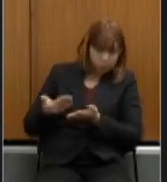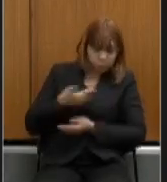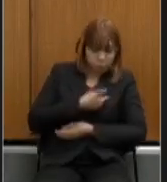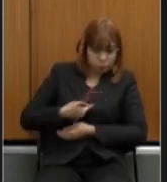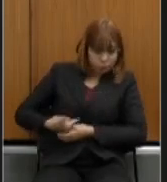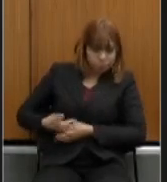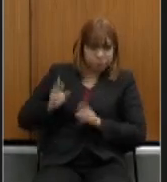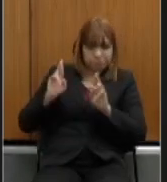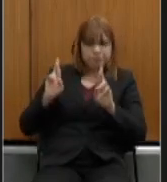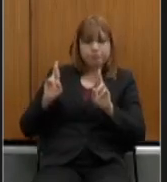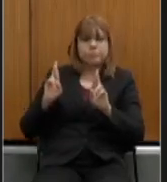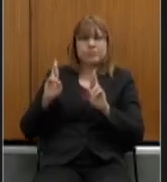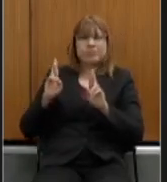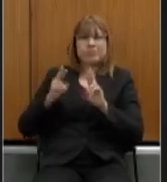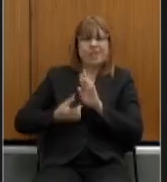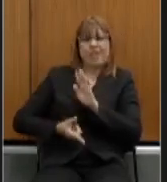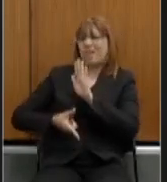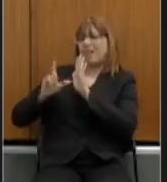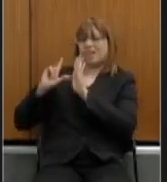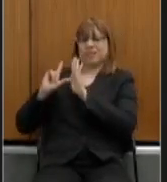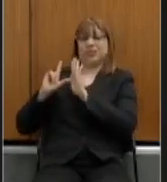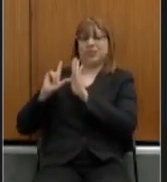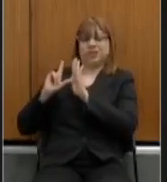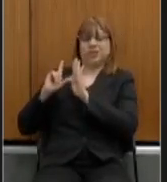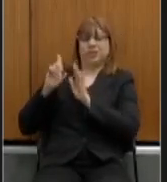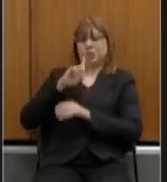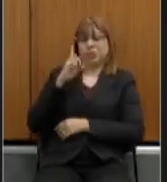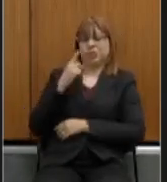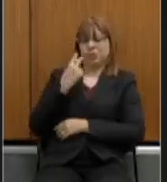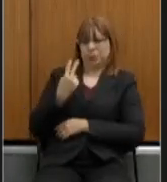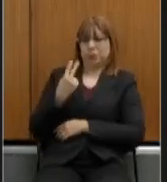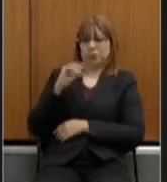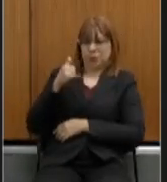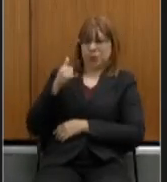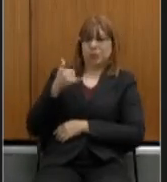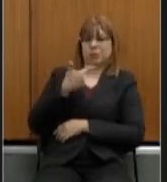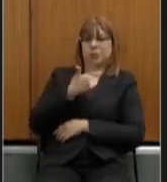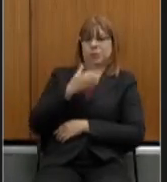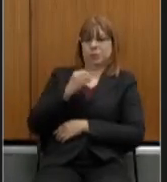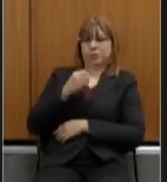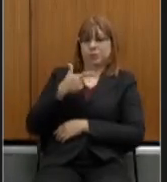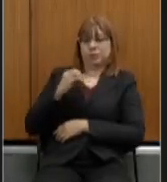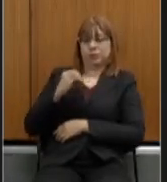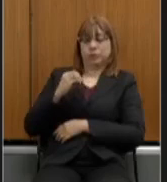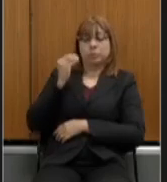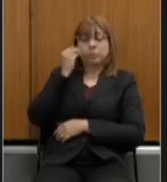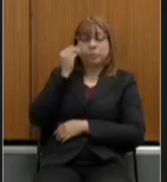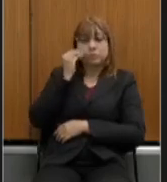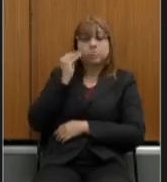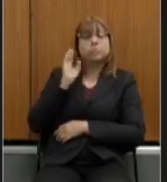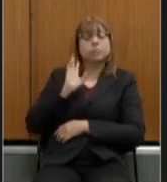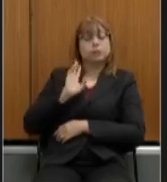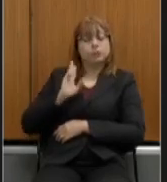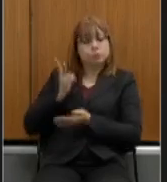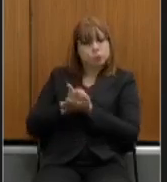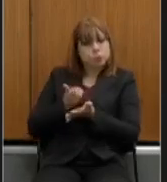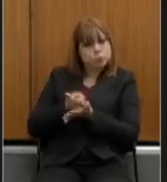antes até do dia 1º de janeiro de 2020 que fosse mantido alíquotas majoradas